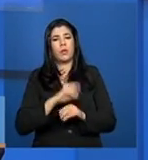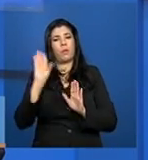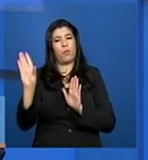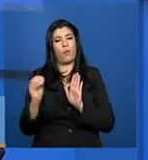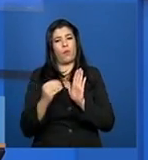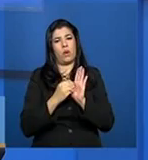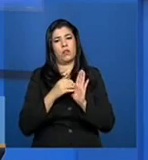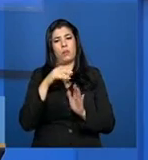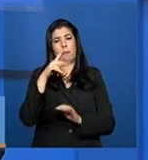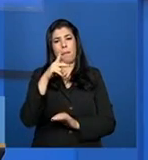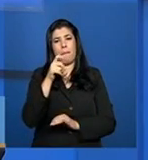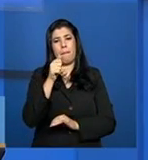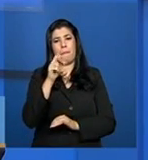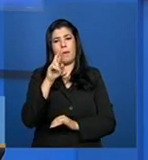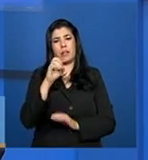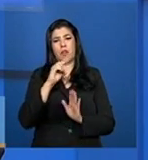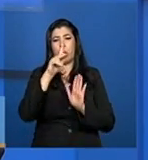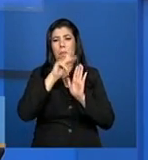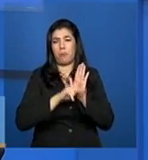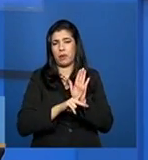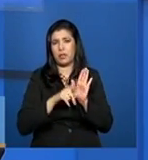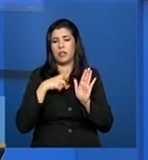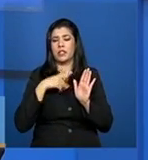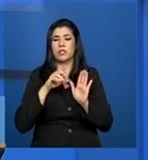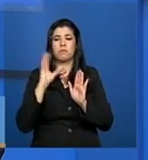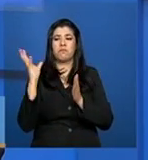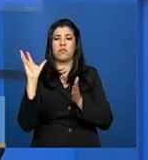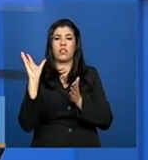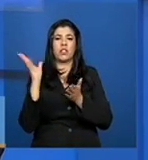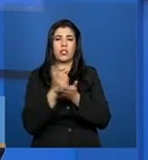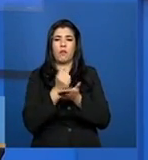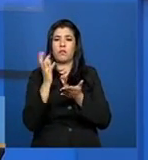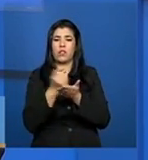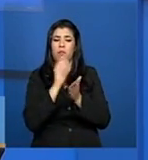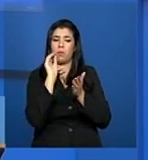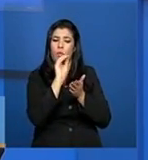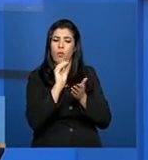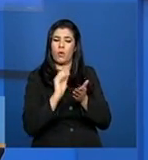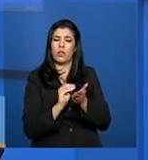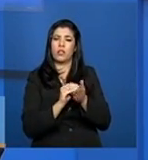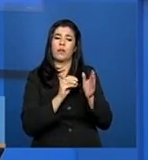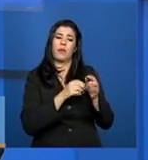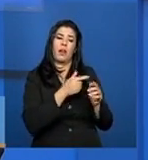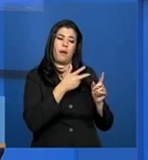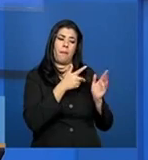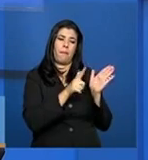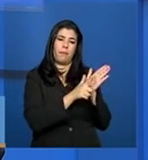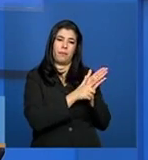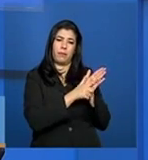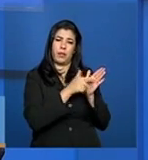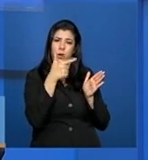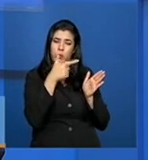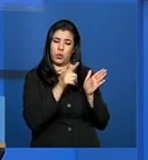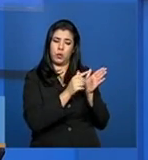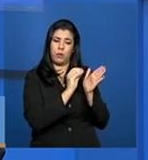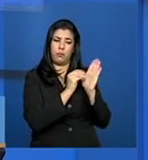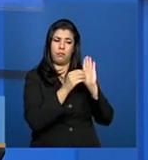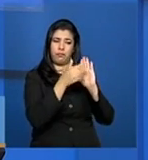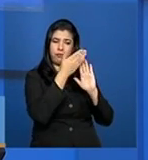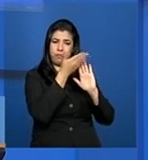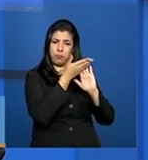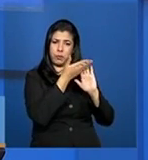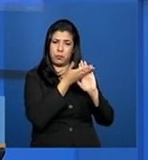isso. Então, você pode salvar quantas vezes for necessário, mas para sessão 2 está concluída, é necessário concluir o parecer de visita.